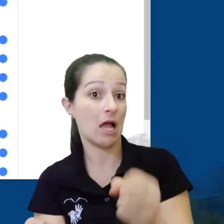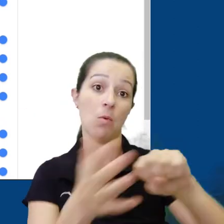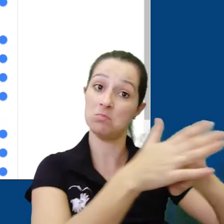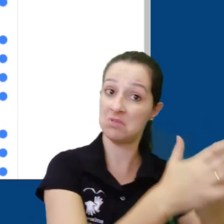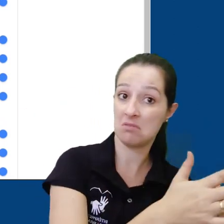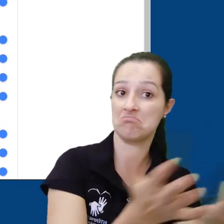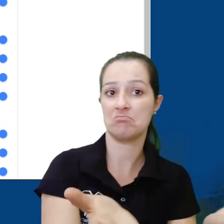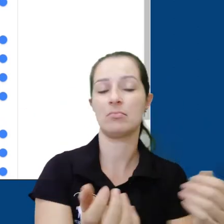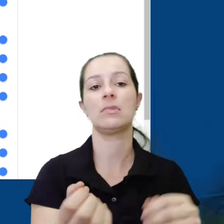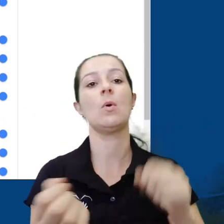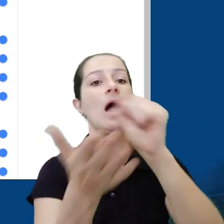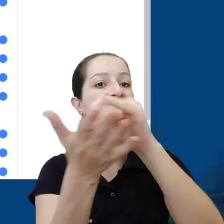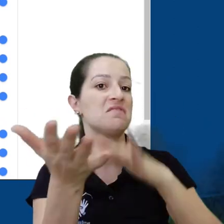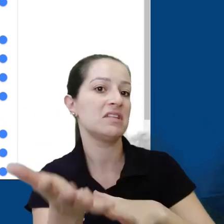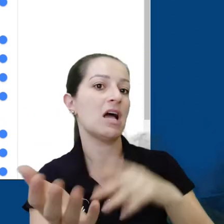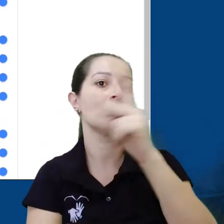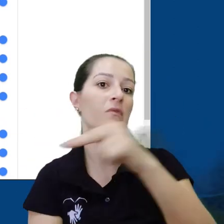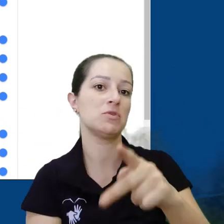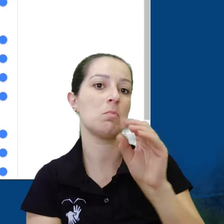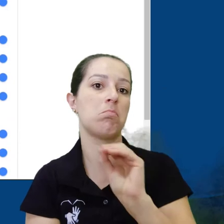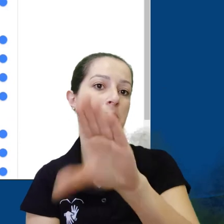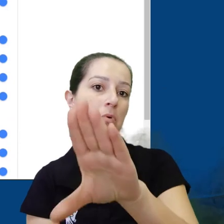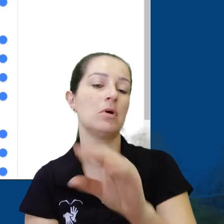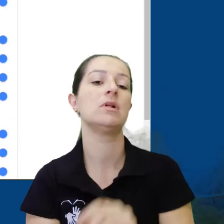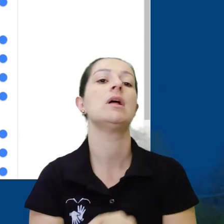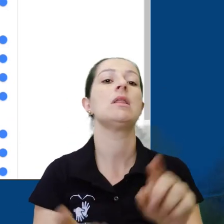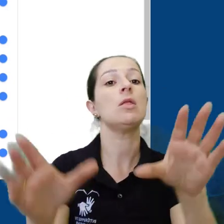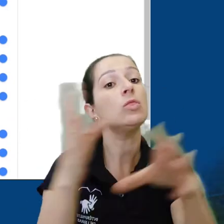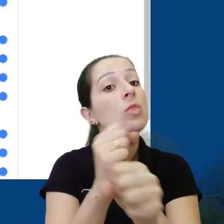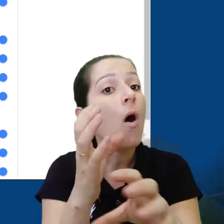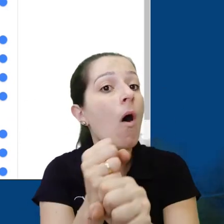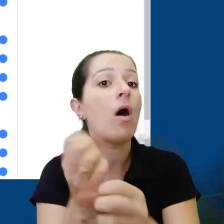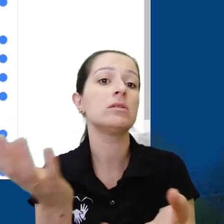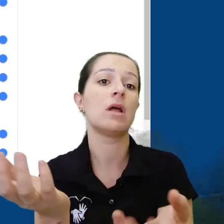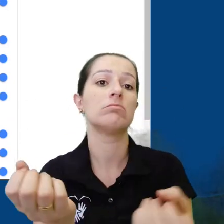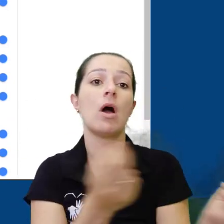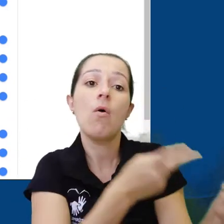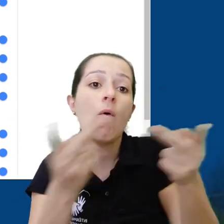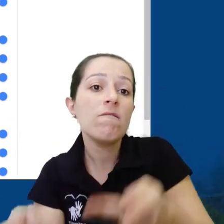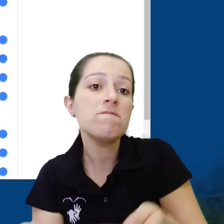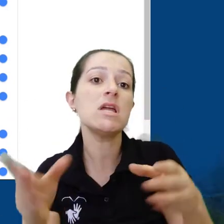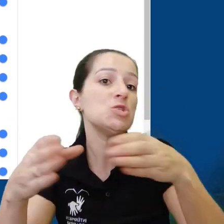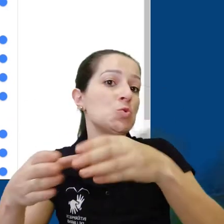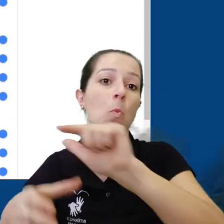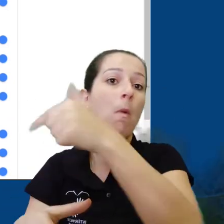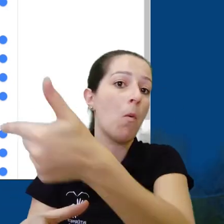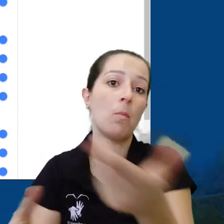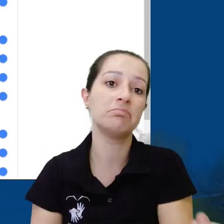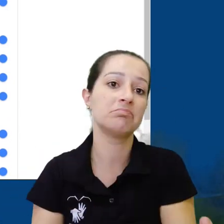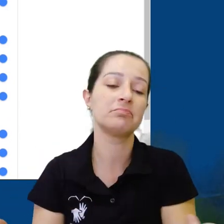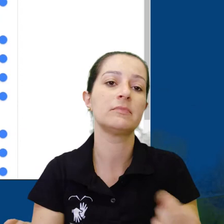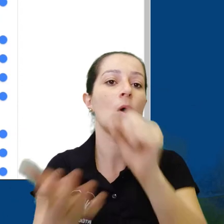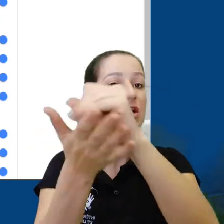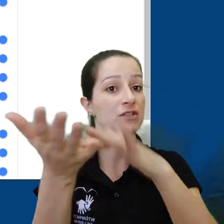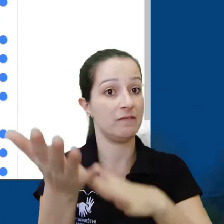notificações de trabalhos e postagens de professores, trabalhos devolvidos em notas, convites para entrar em turma como aluno